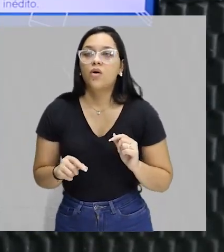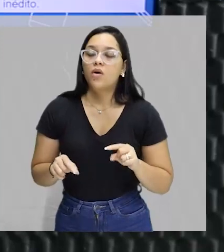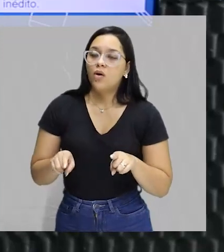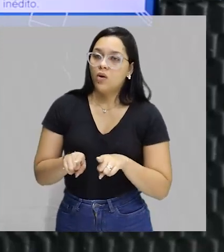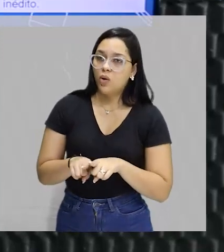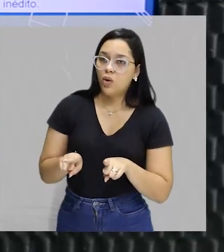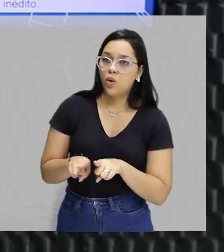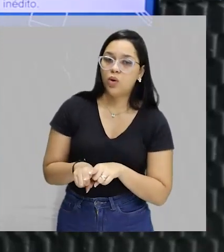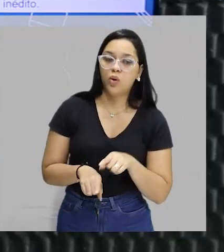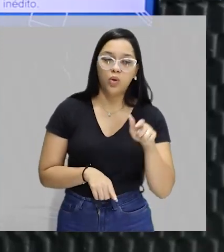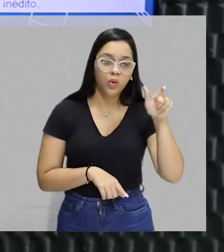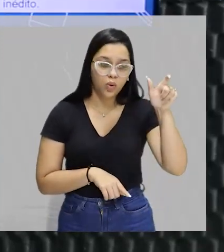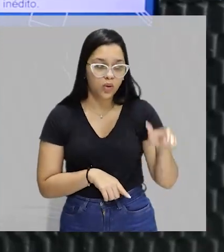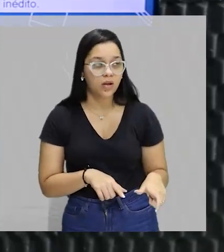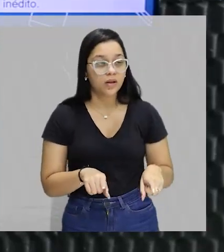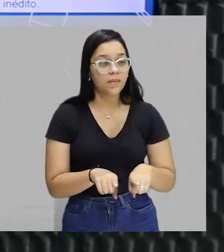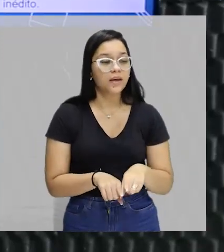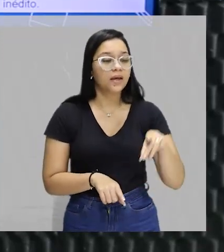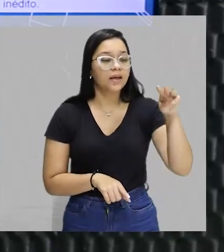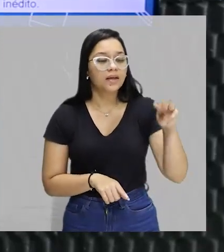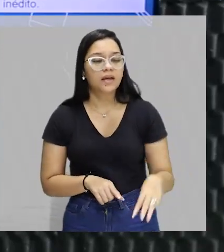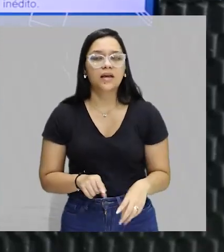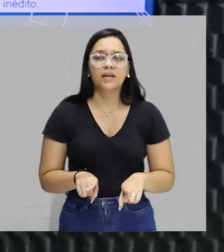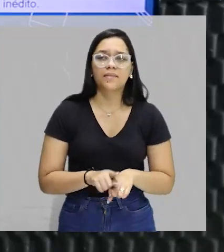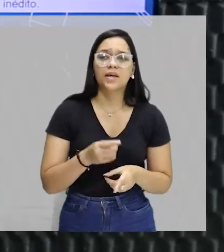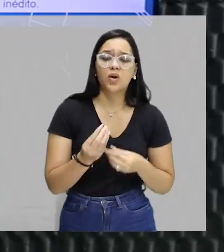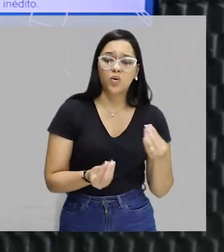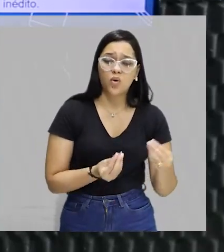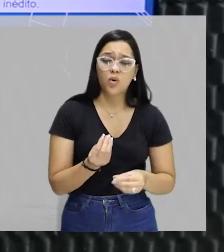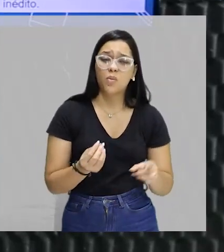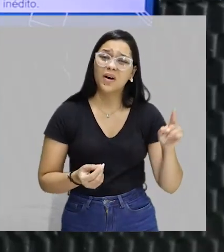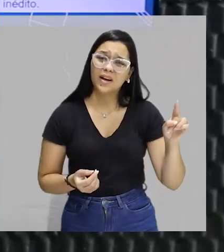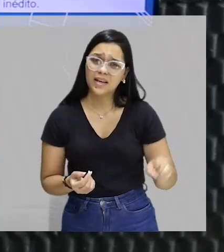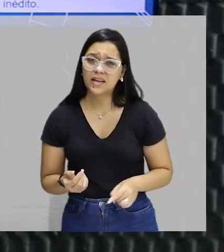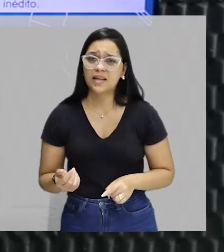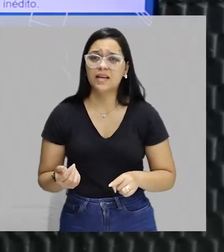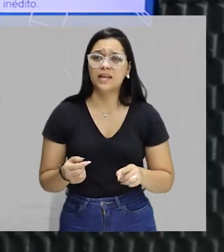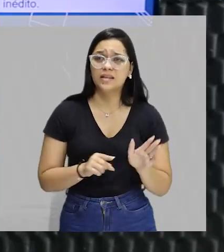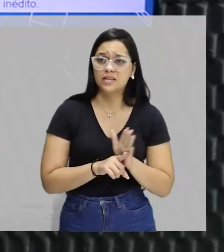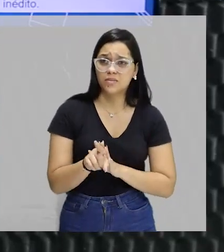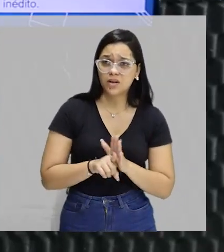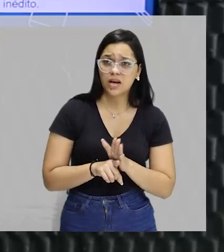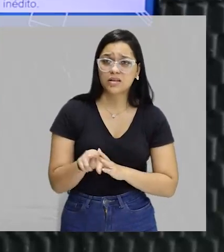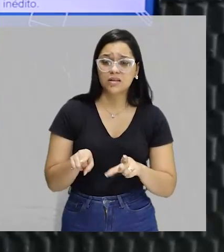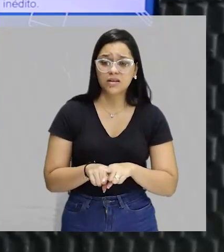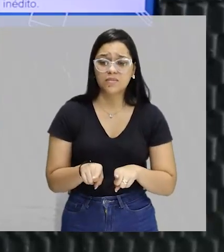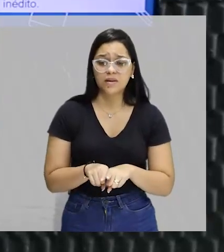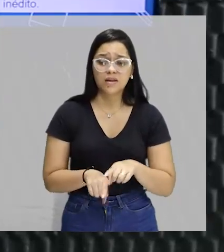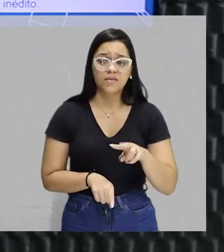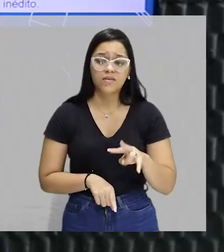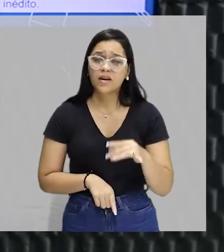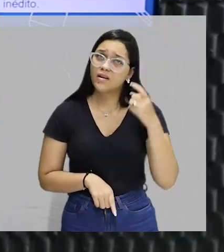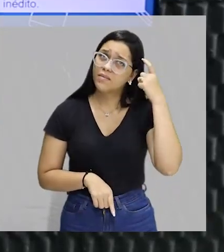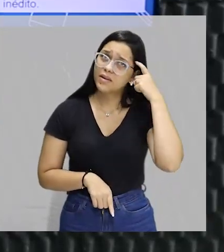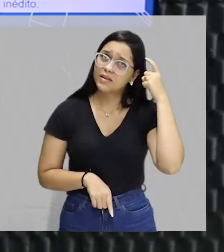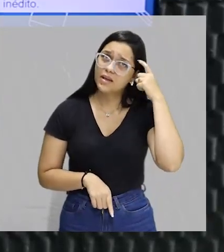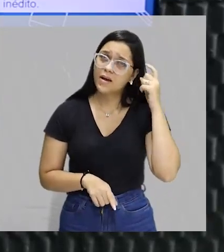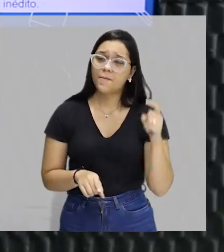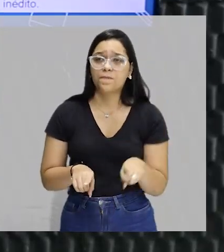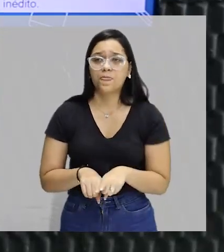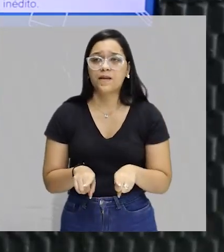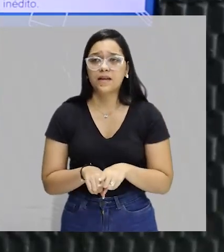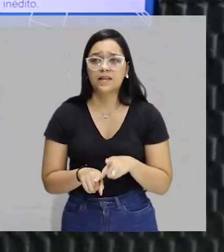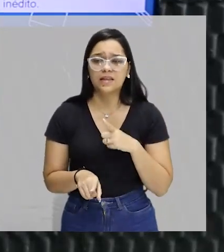ele reflete sobre o que ele é, quem ele é, como ele é explorado, e ele vai questionar isso e começa